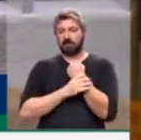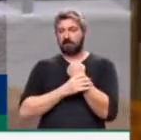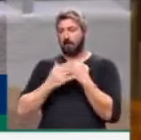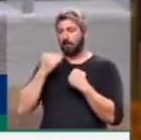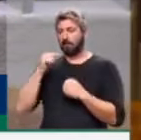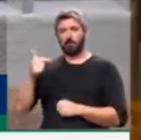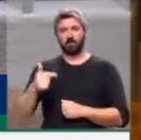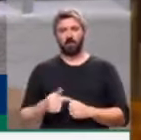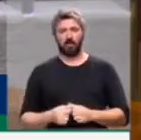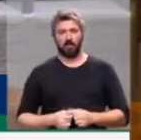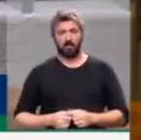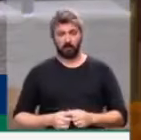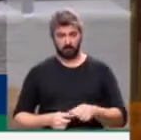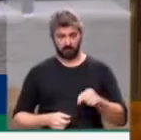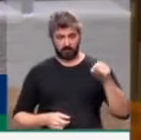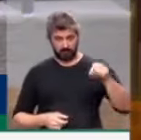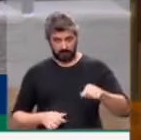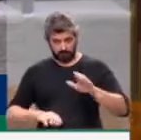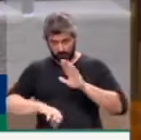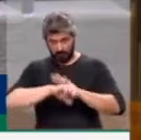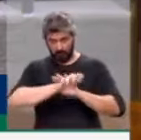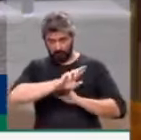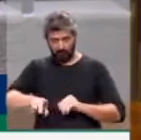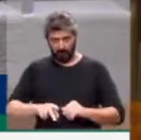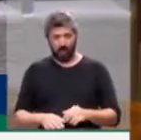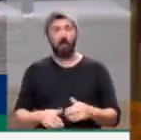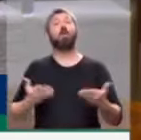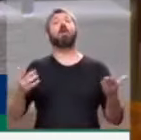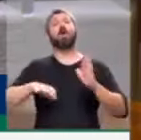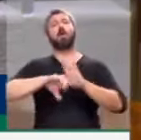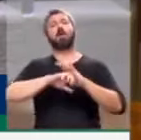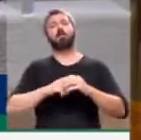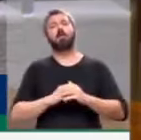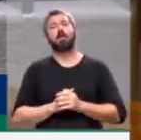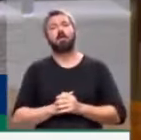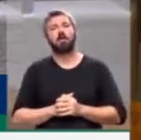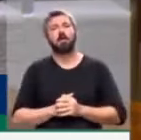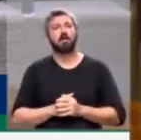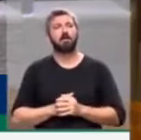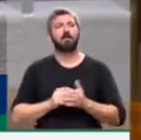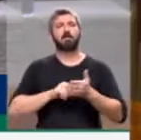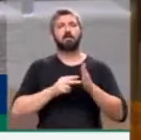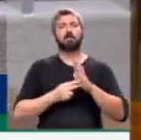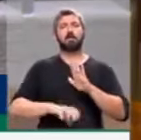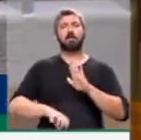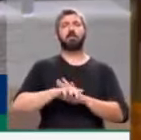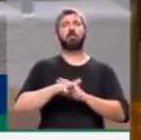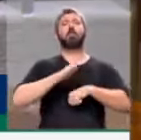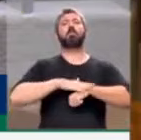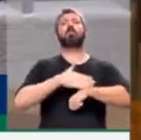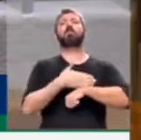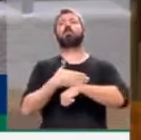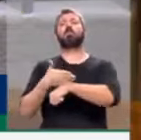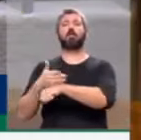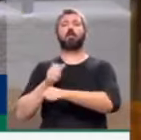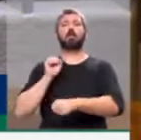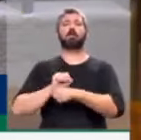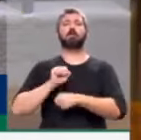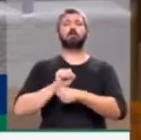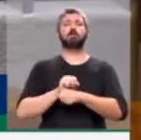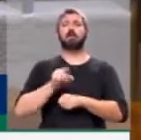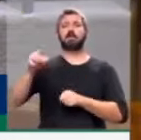alimentar. Se isso não é crime, o que é crime? Quanto mais tempo nós vamos esperar esse